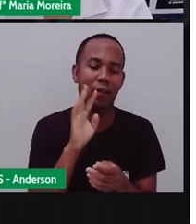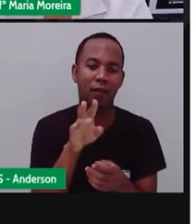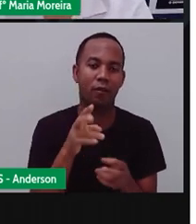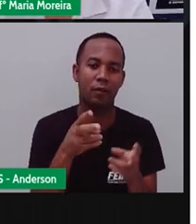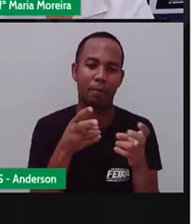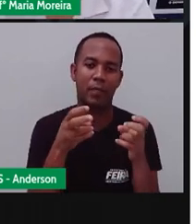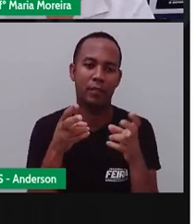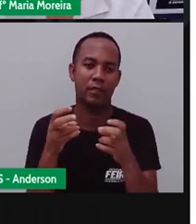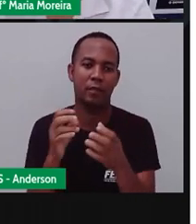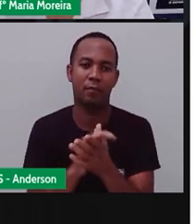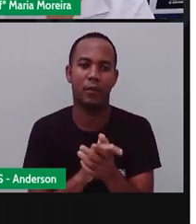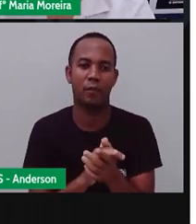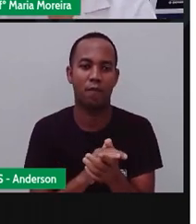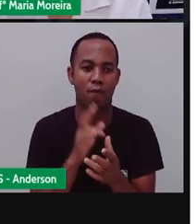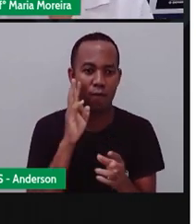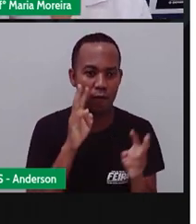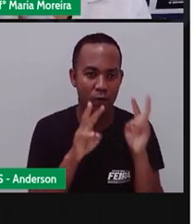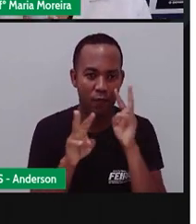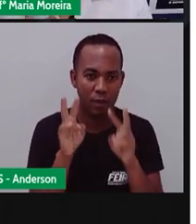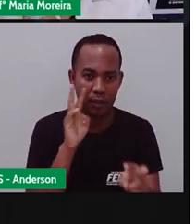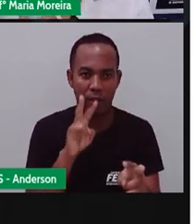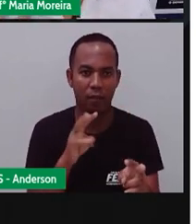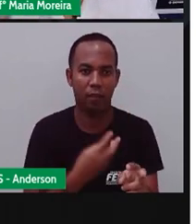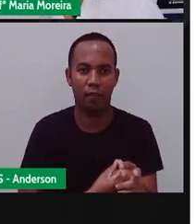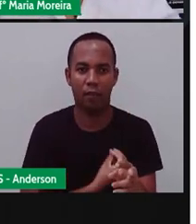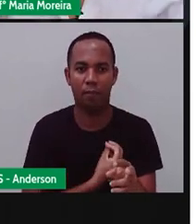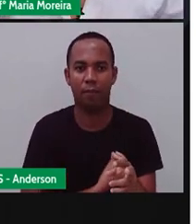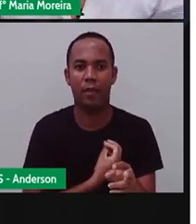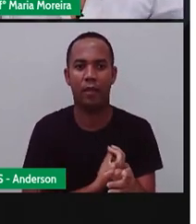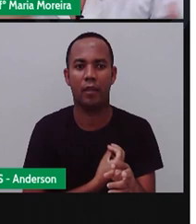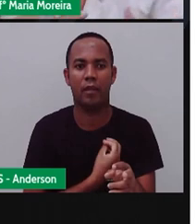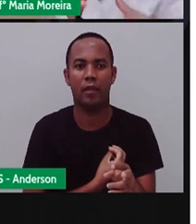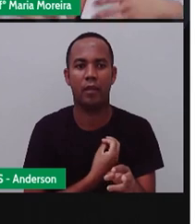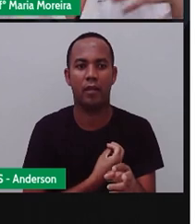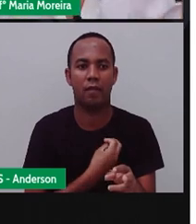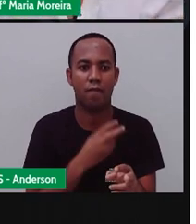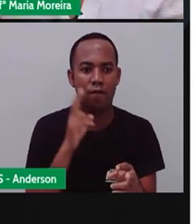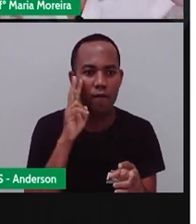percebo, que eu vejo, vivência, porque eu vou